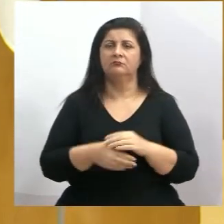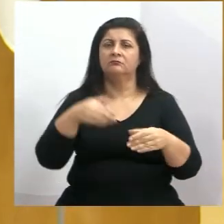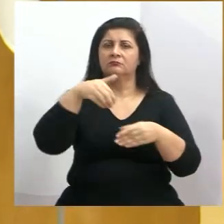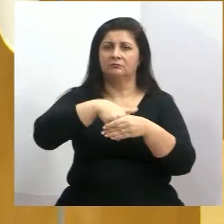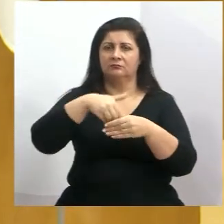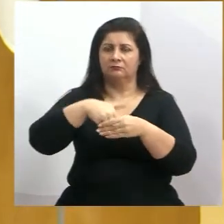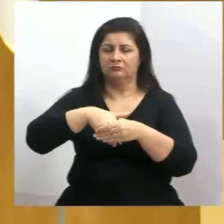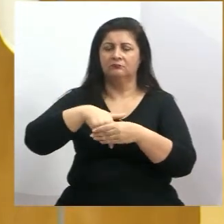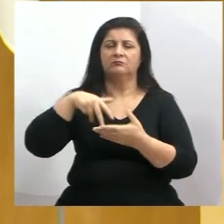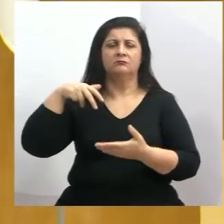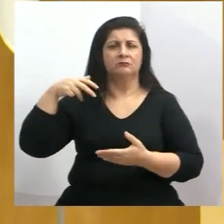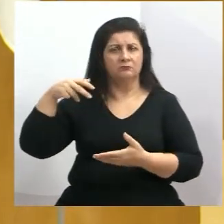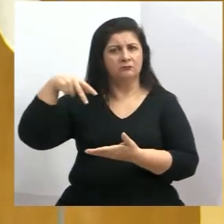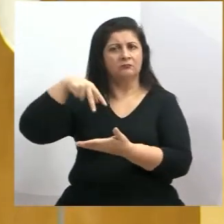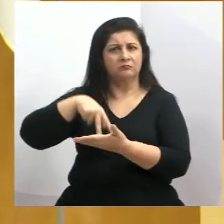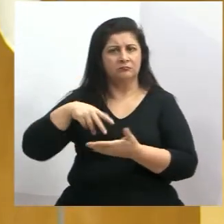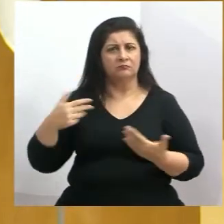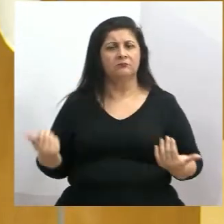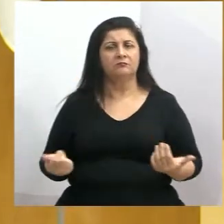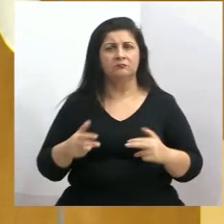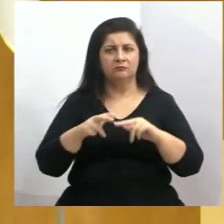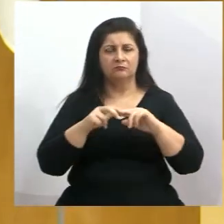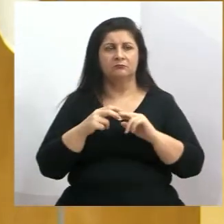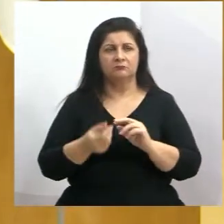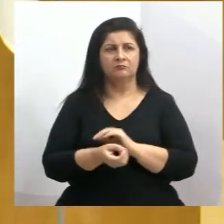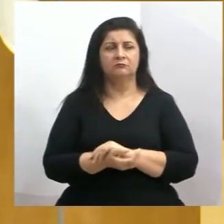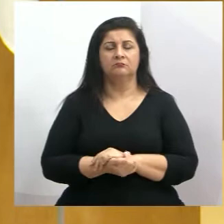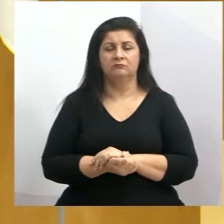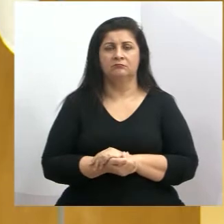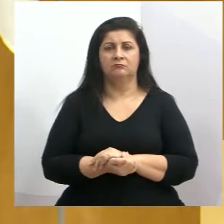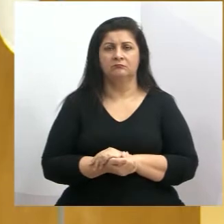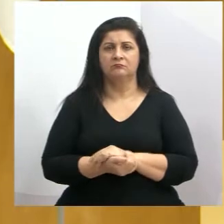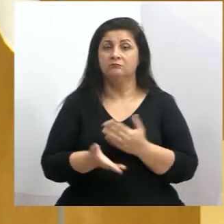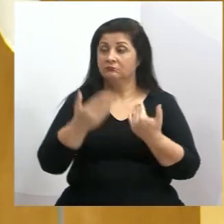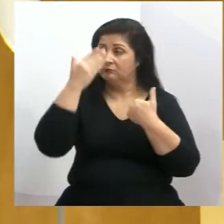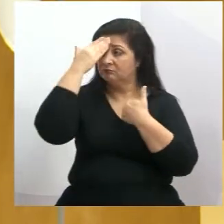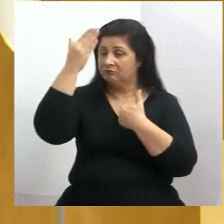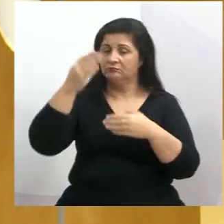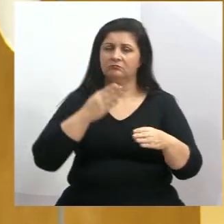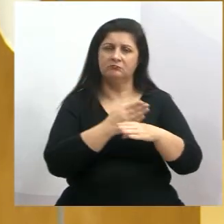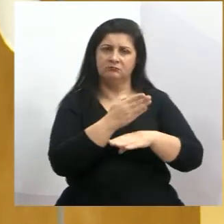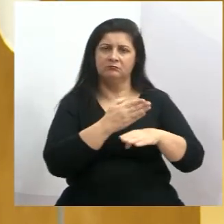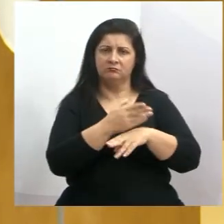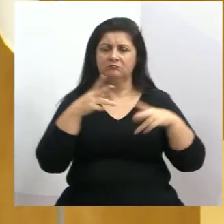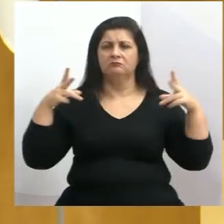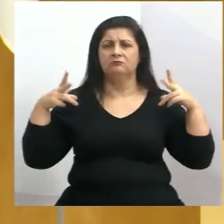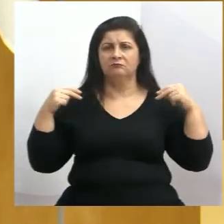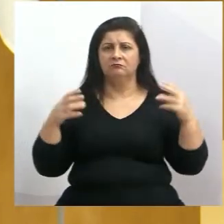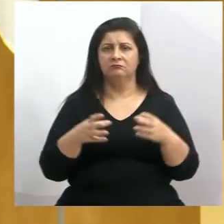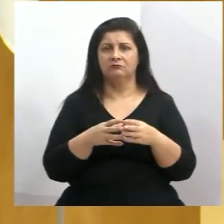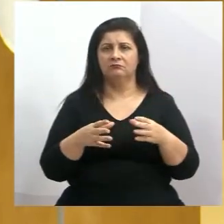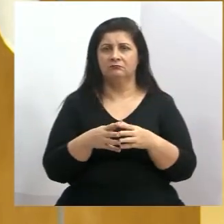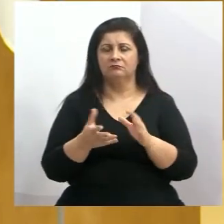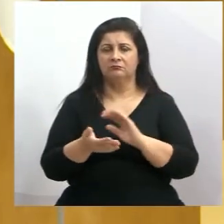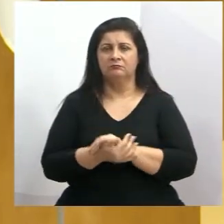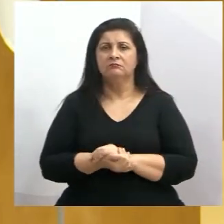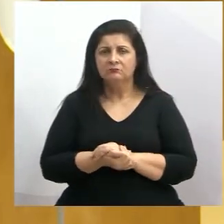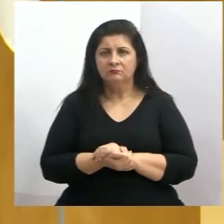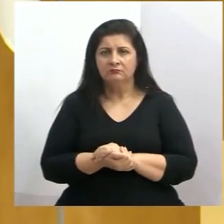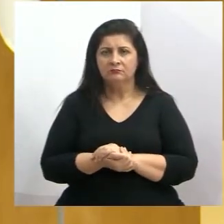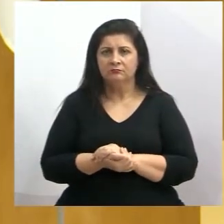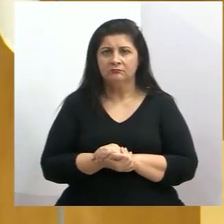para isso, né? A gente, Eu fico muito grato de pertencer a essa categoria de motorista e cobradores,